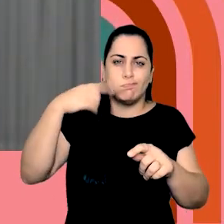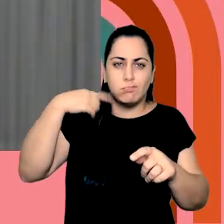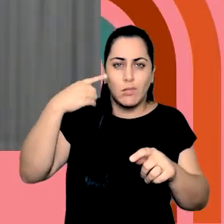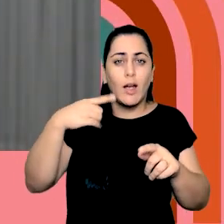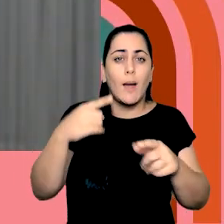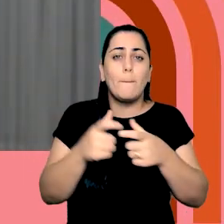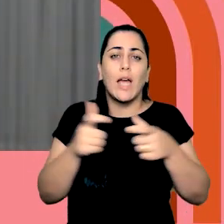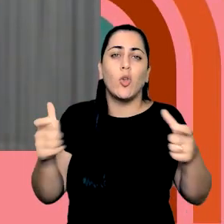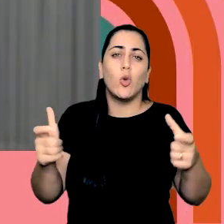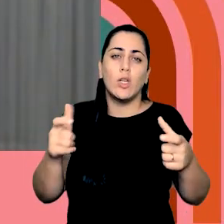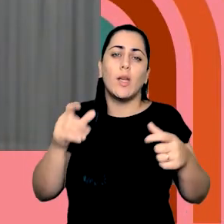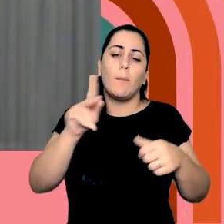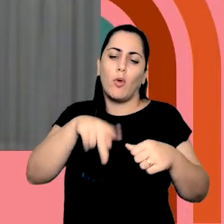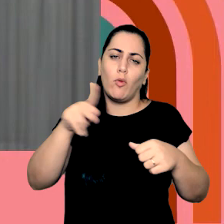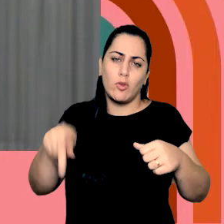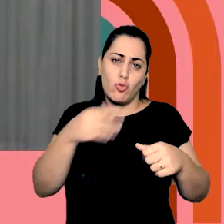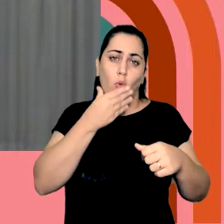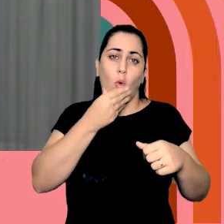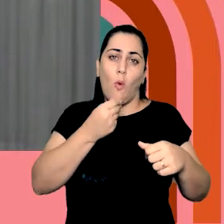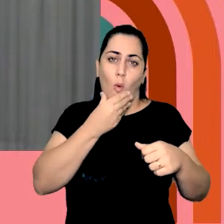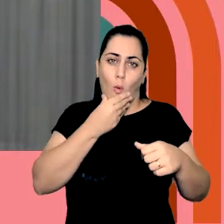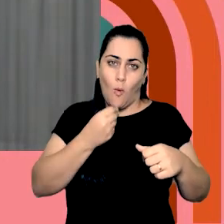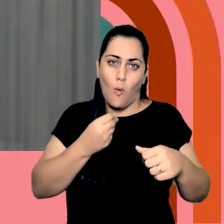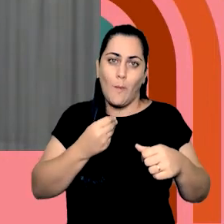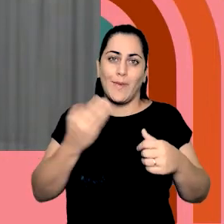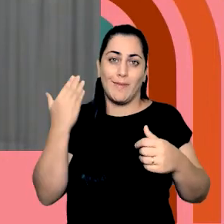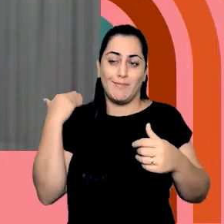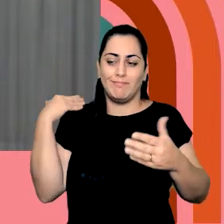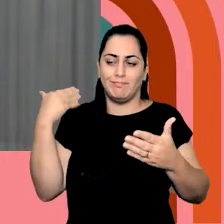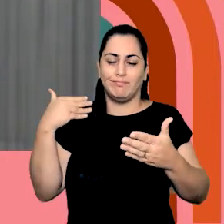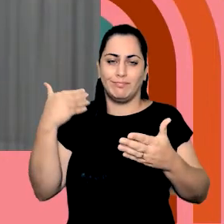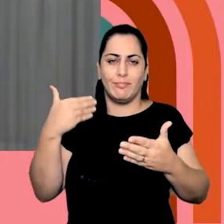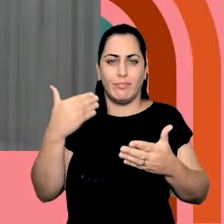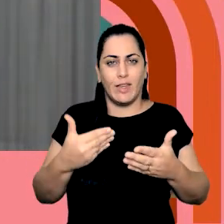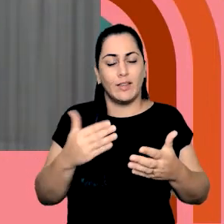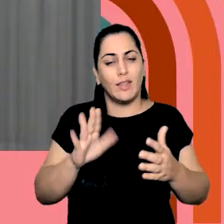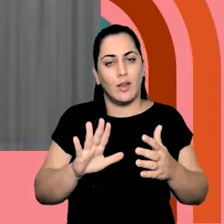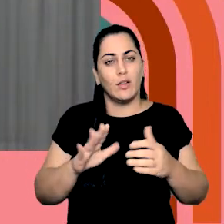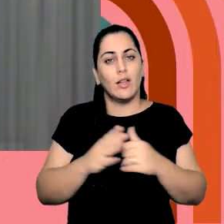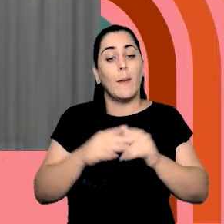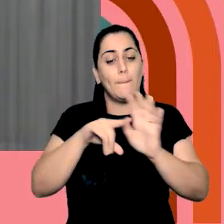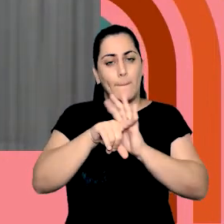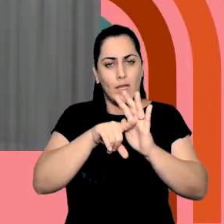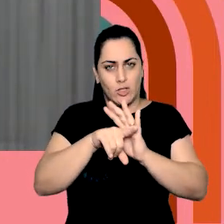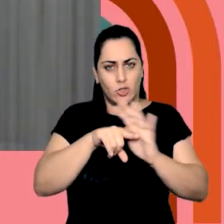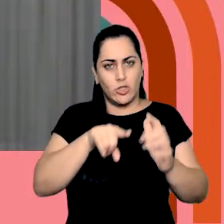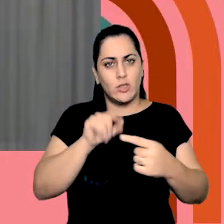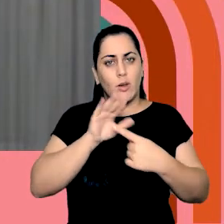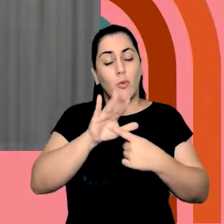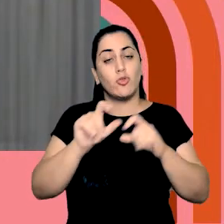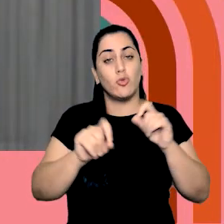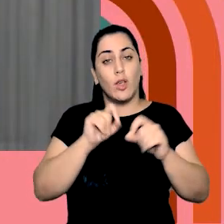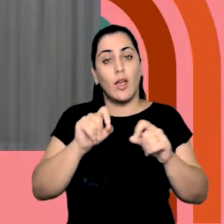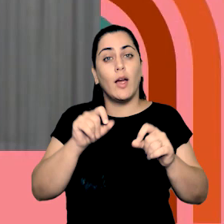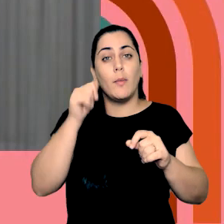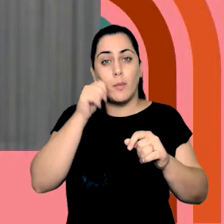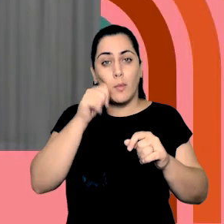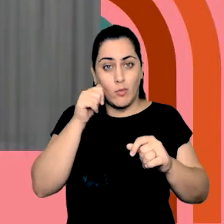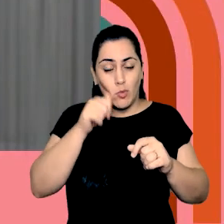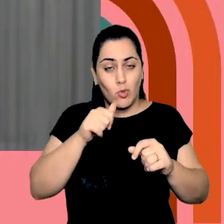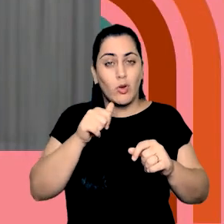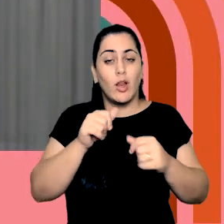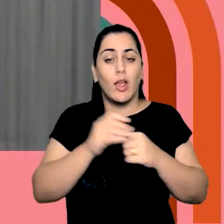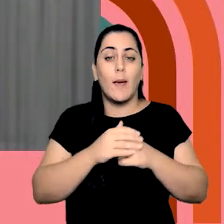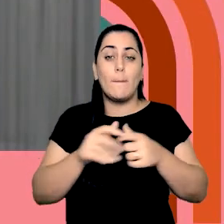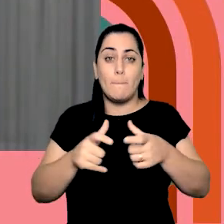foi homem. Tudo isso faz com que as mulheres, fez, no caso dessa pesquisa, com que as mulheres, ainda